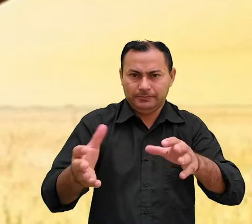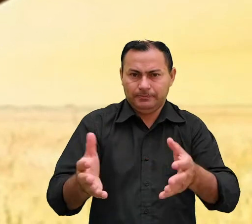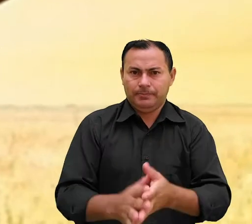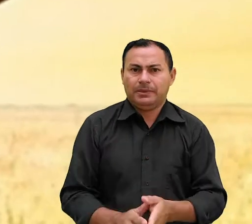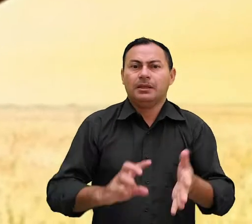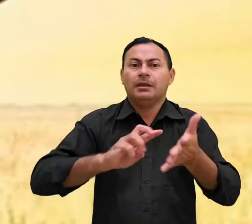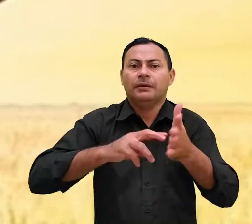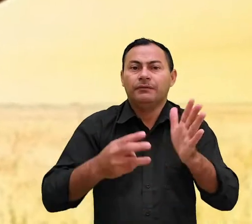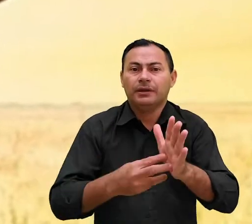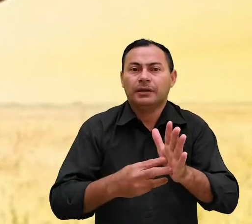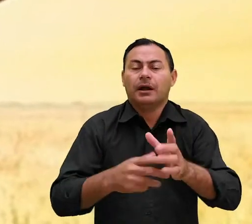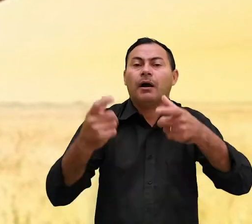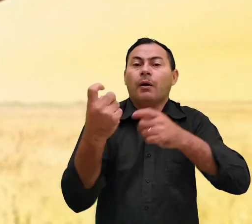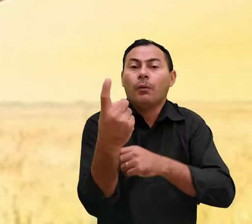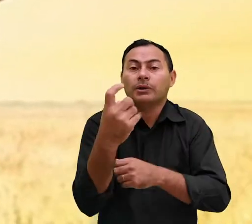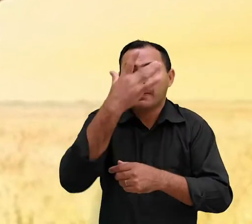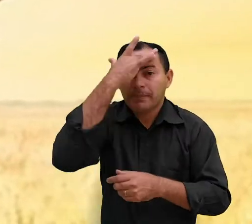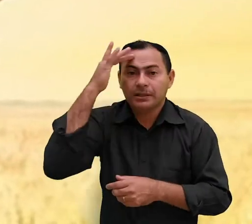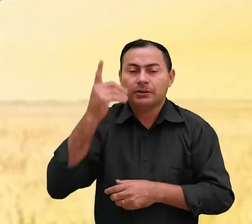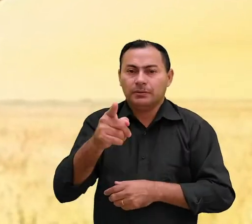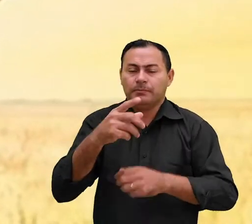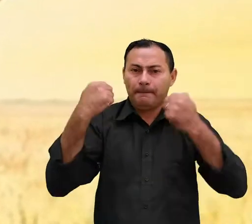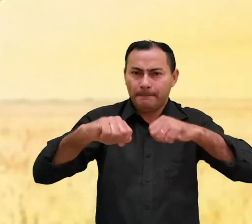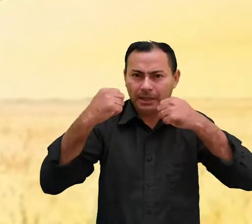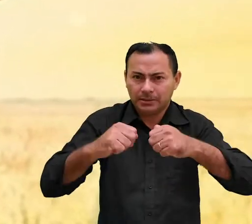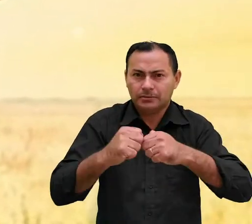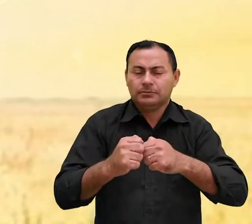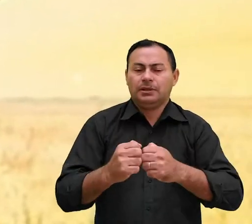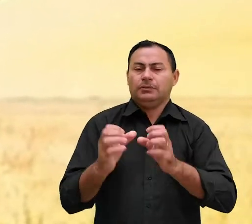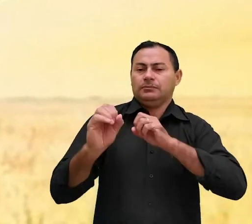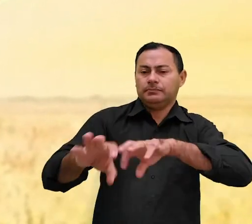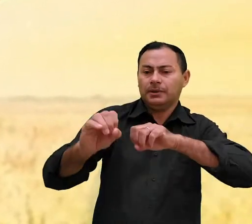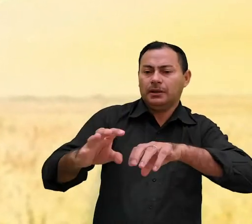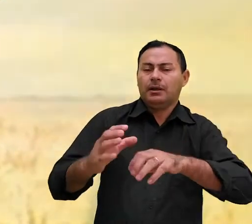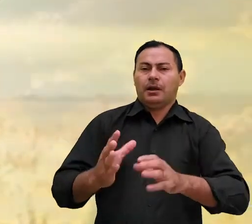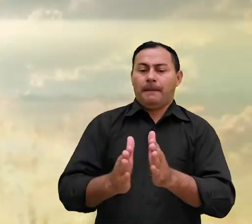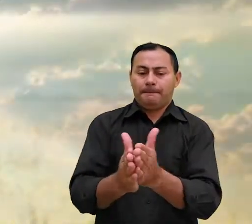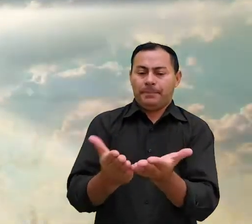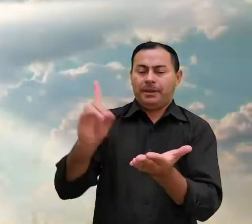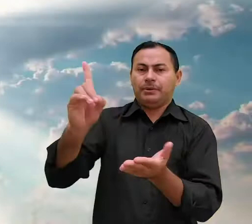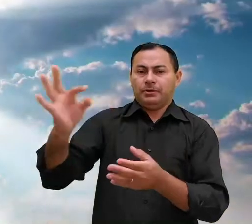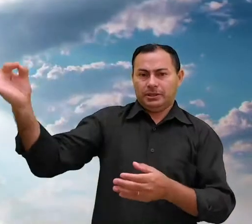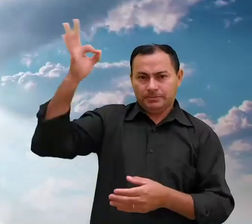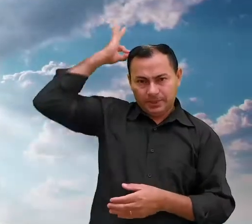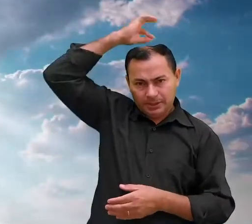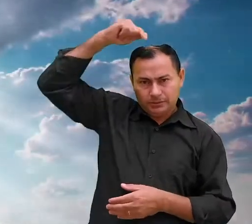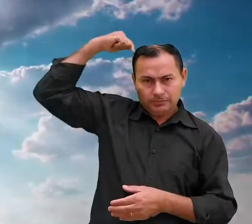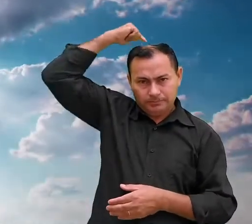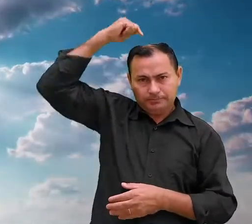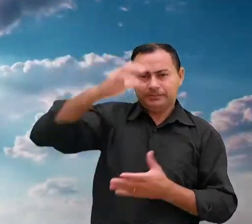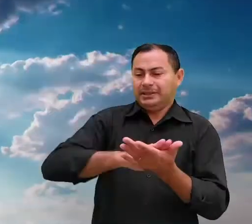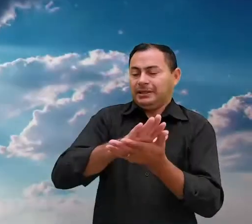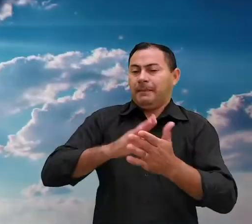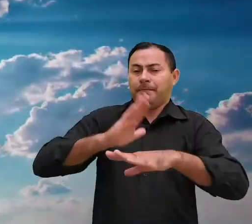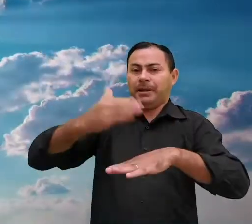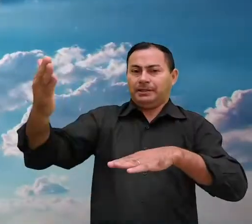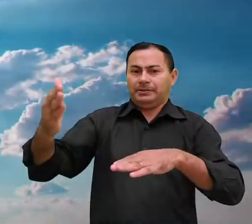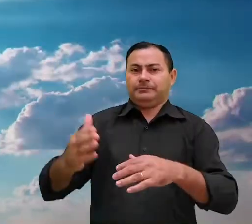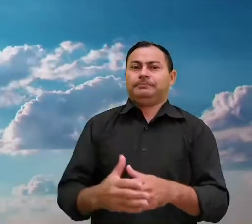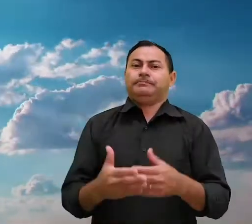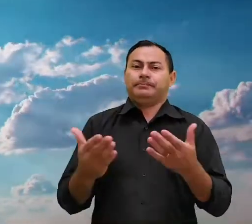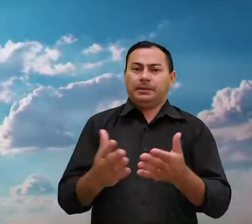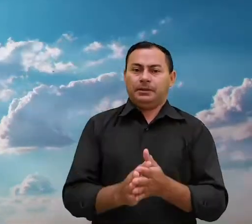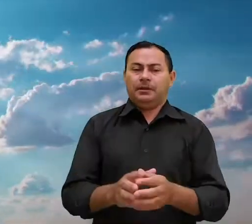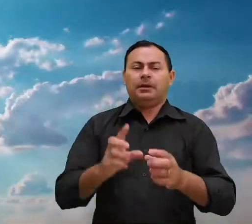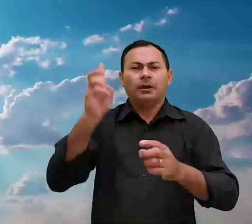ensine isso quer dizer que a única pessoa de quem precisamos para nos ensinar sobre a Bíblia é o Espírito Santo ninguém mais